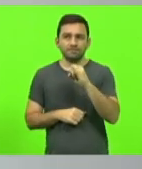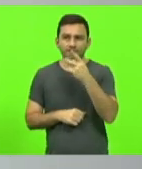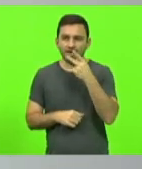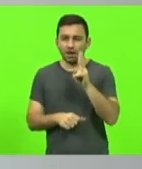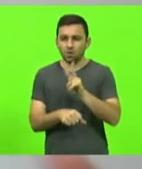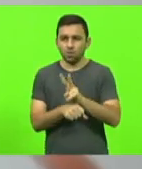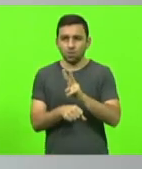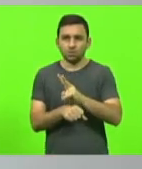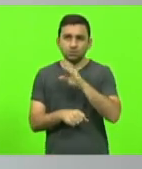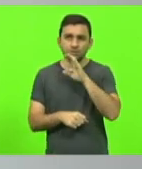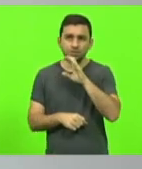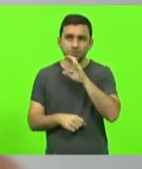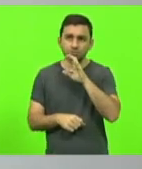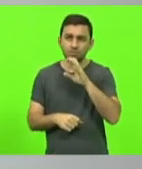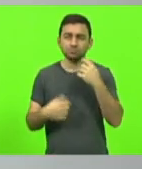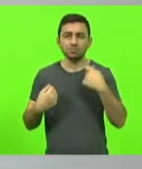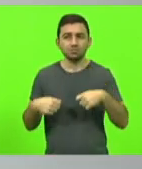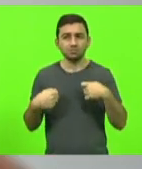animal, nós temos que ter